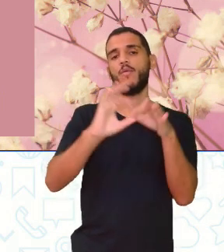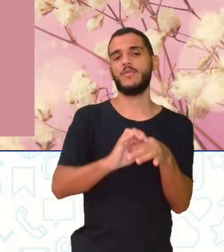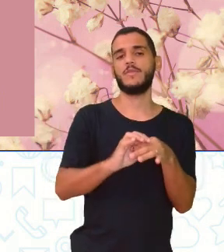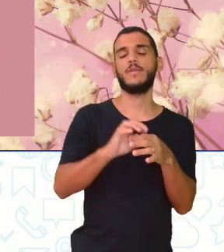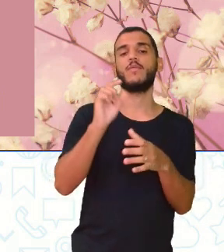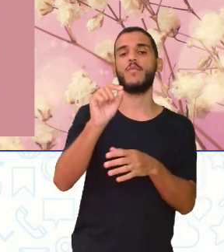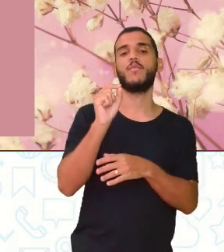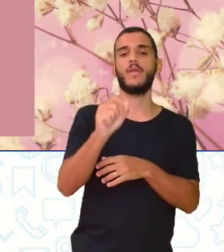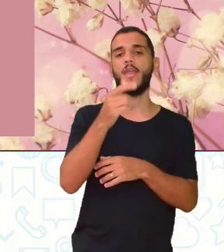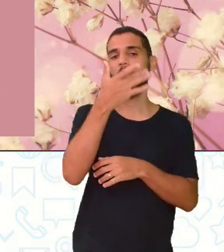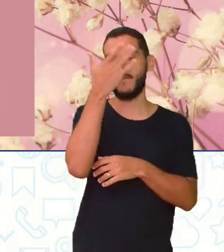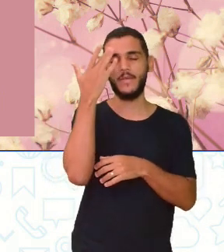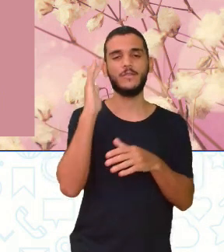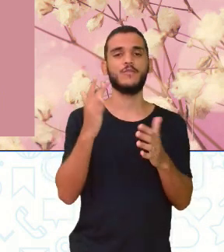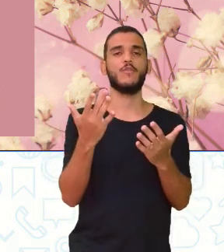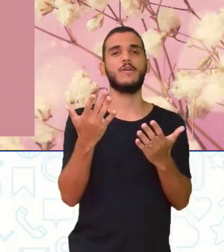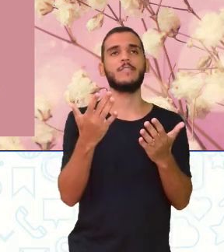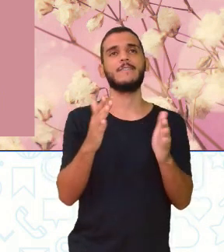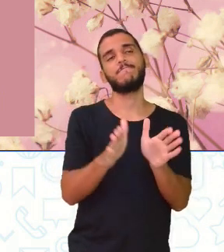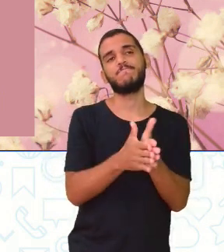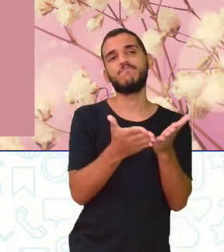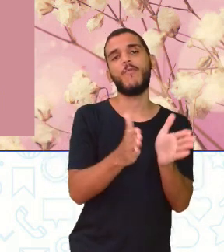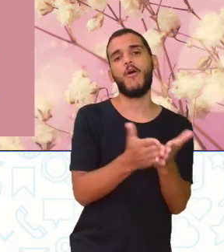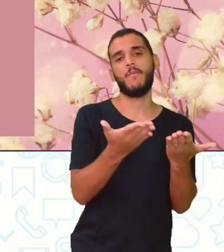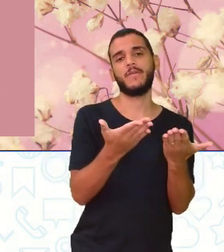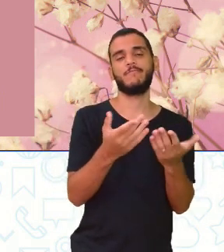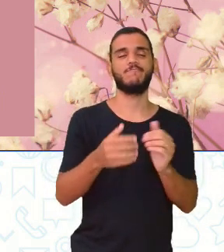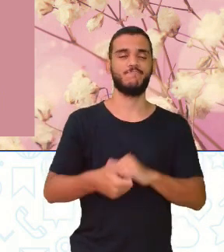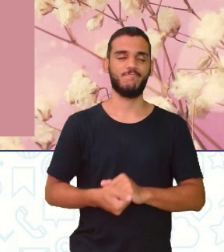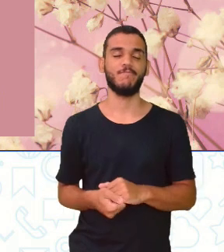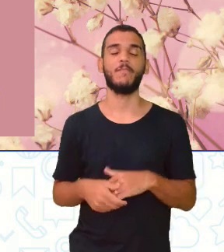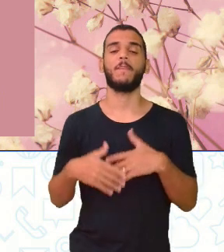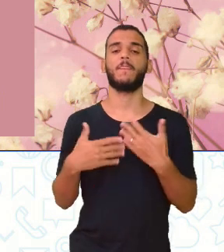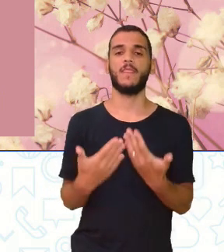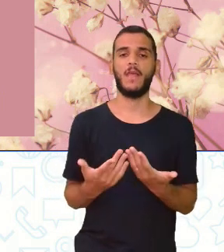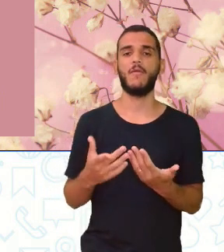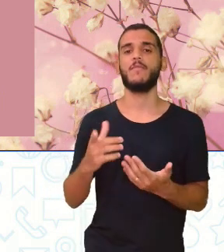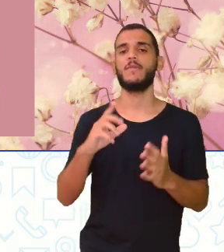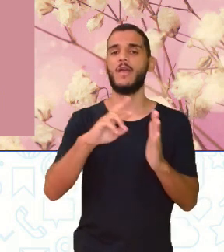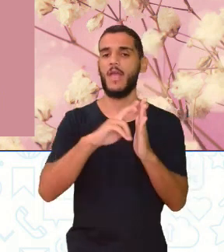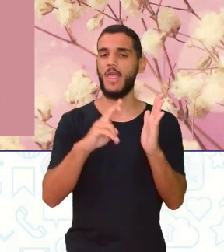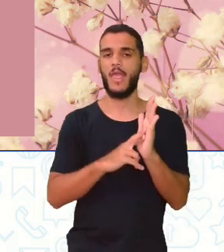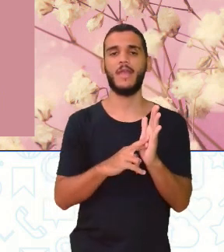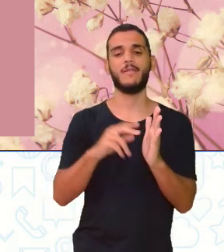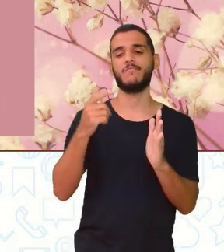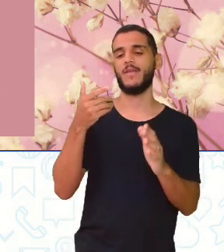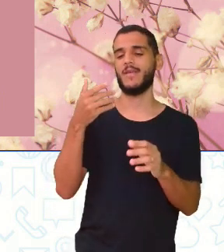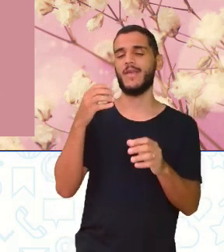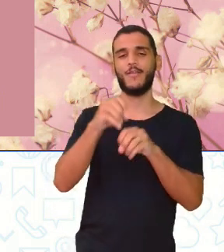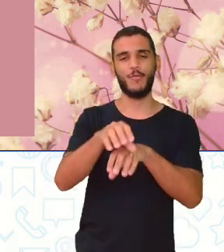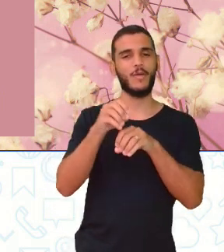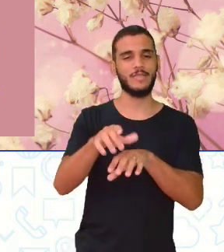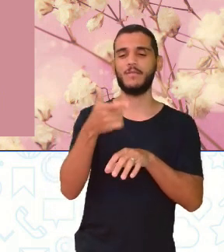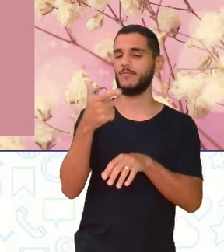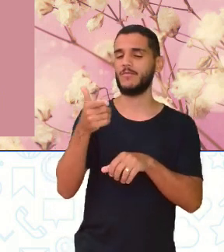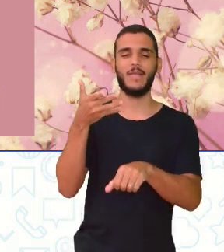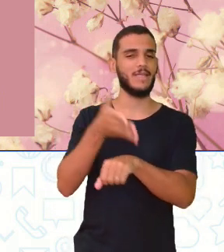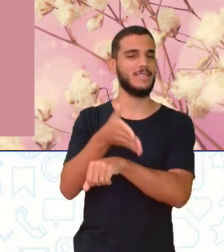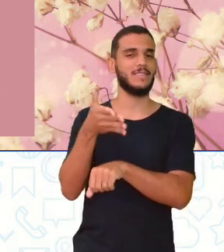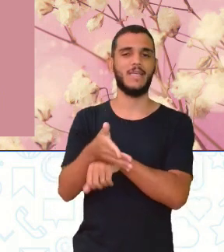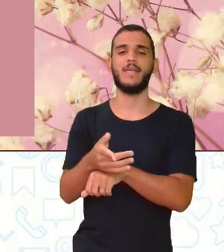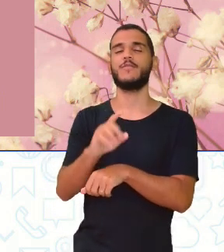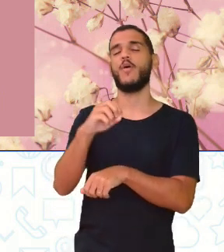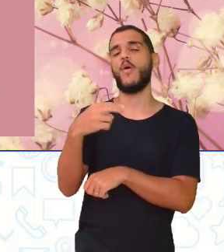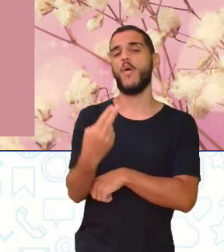favorecidas, as quais, via de regra, têm menor acesso à educação formal ou têm acesso ao